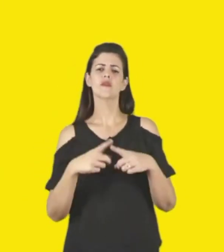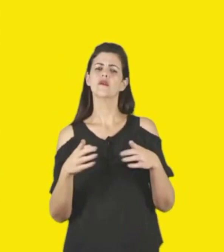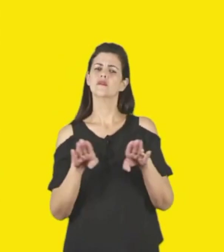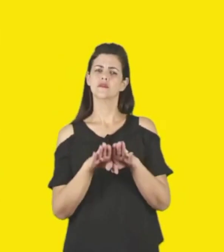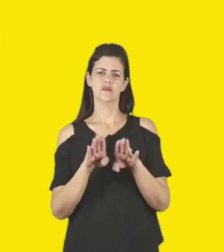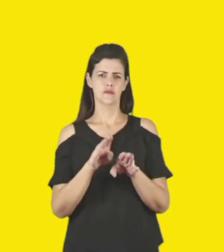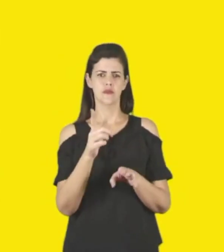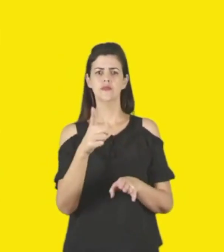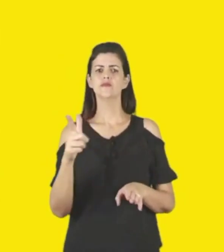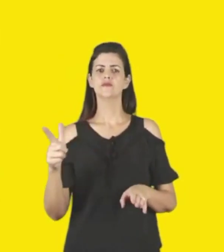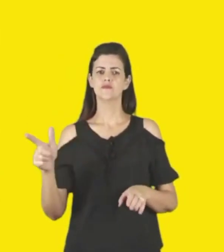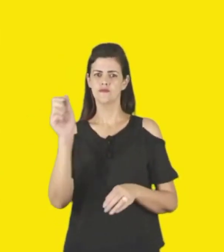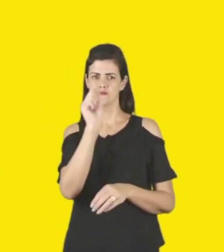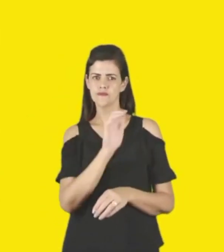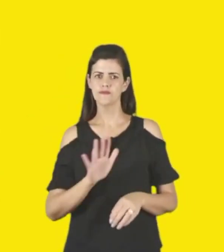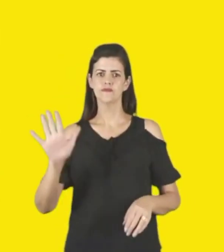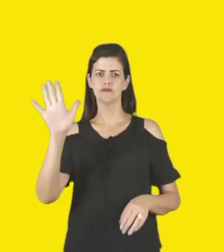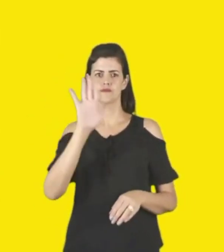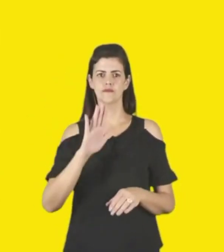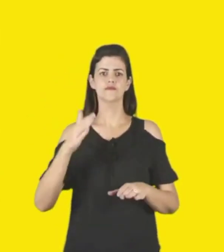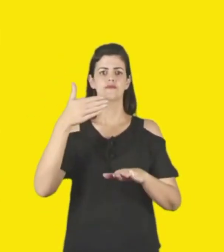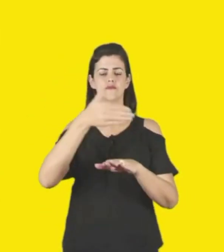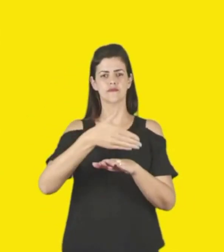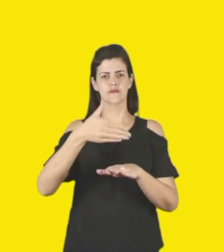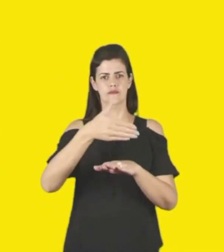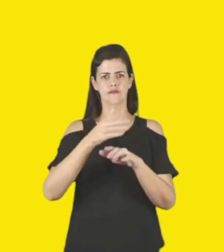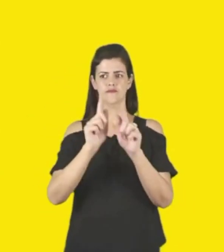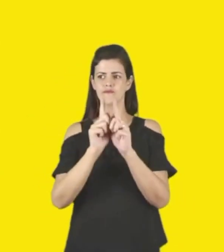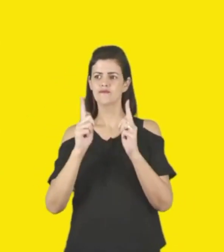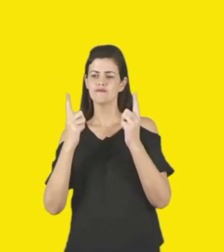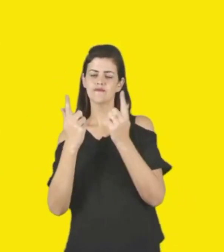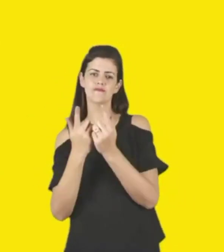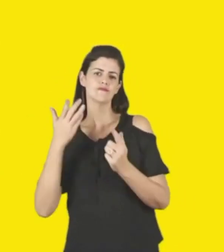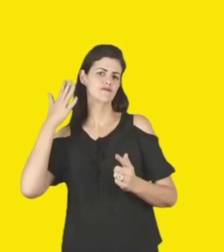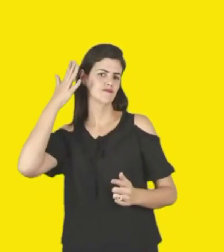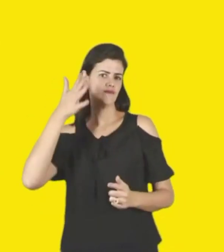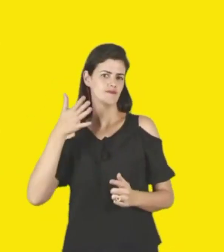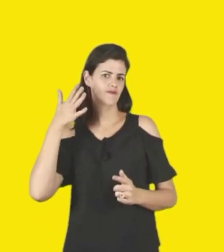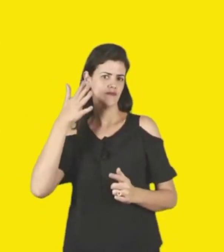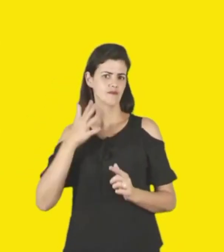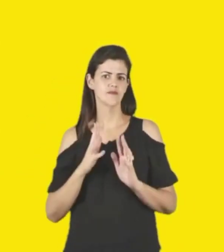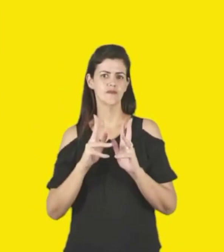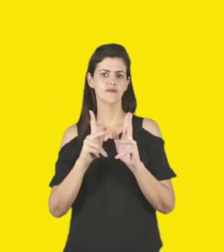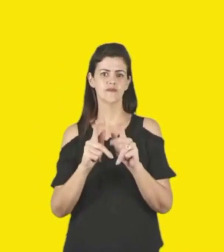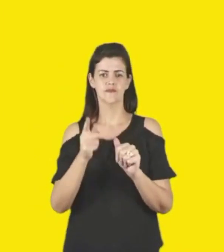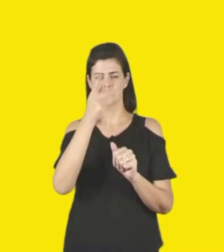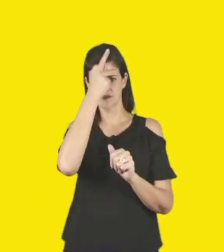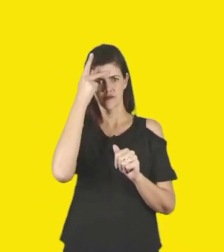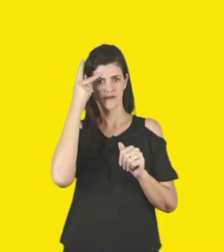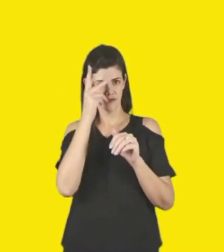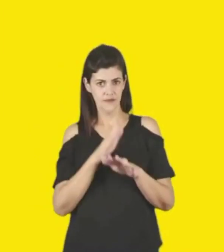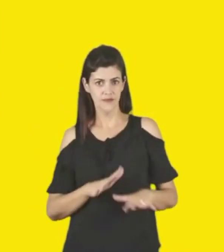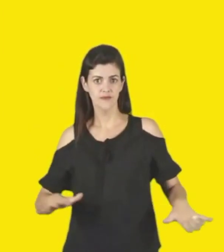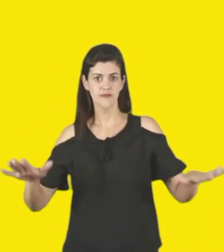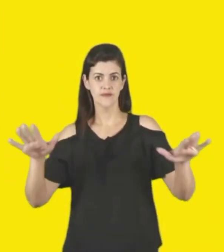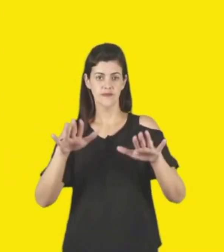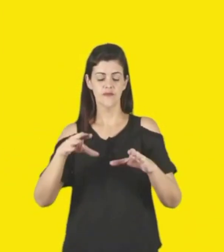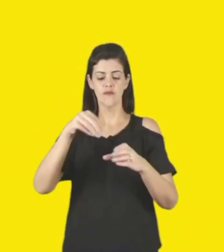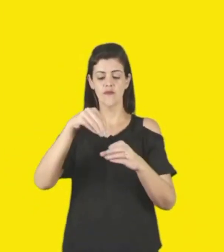participar desse intercâmbio, mas é grande o sentido dessa articulação e desse intercâmbio dentro do próprio estado.